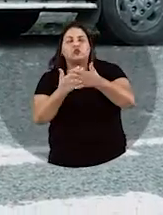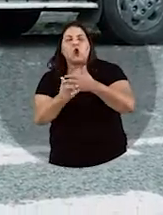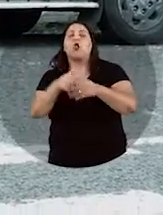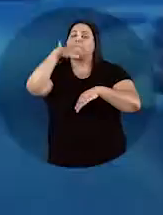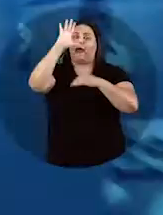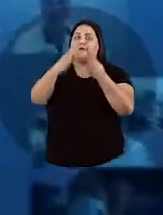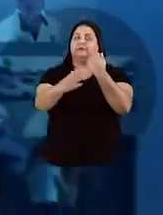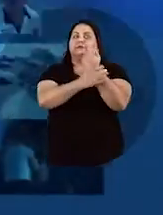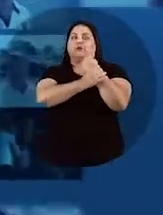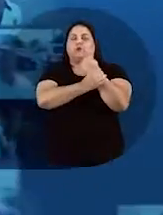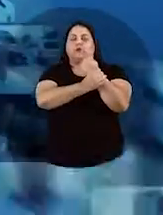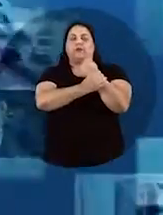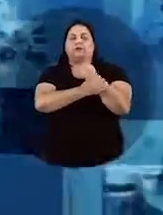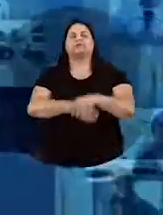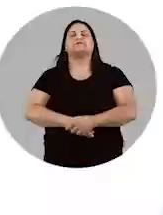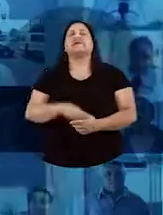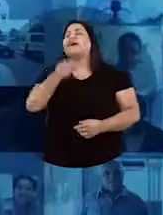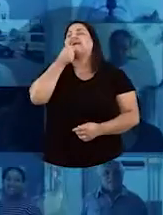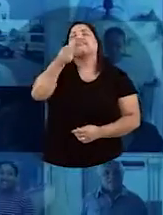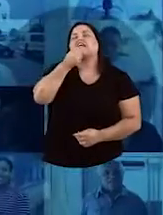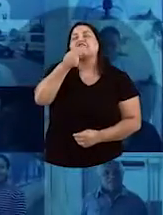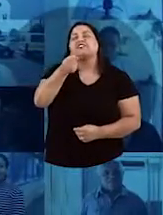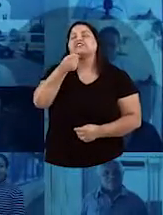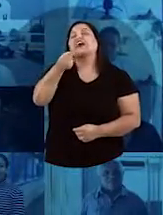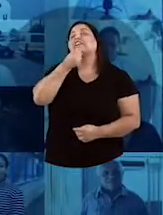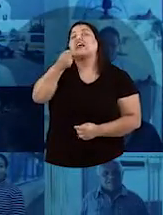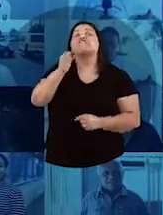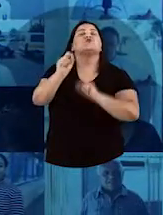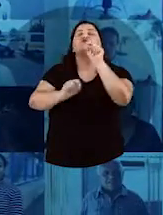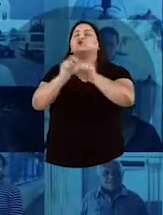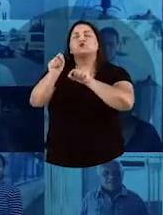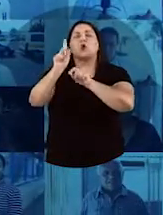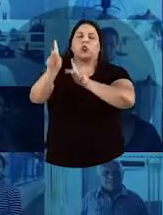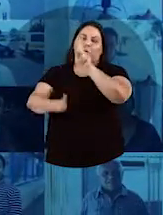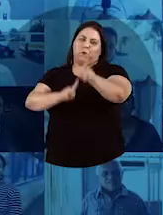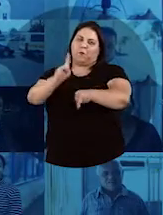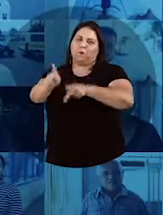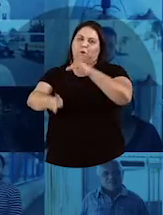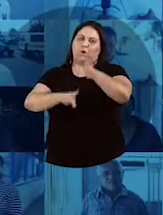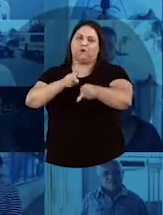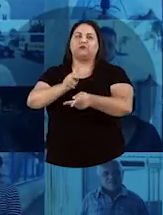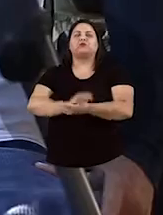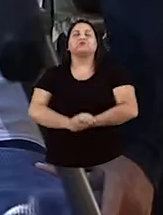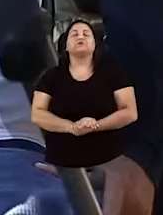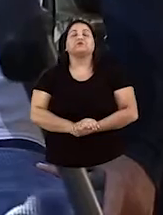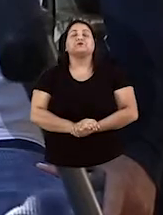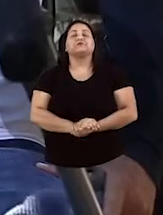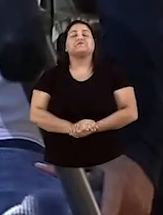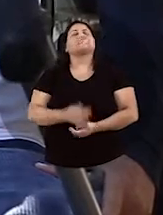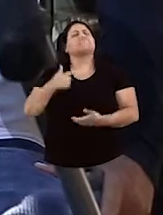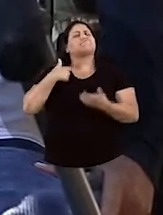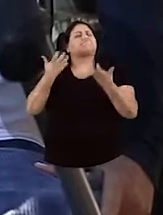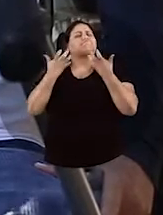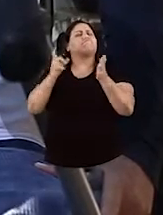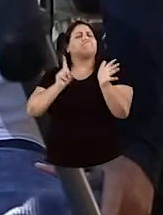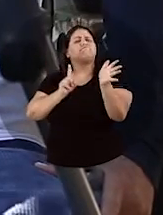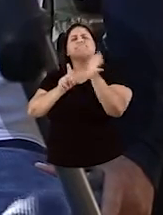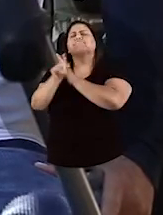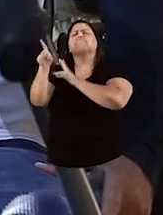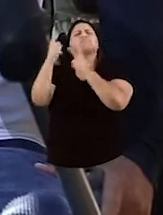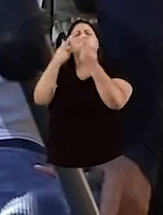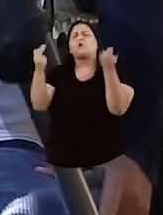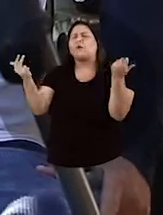seguro. Entrevista Entrevista Entrevista do Povo Gostaria de fazer uma